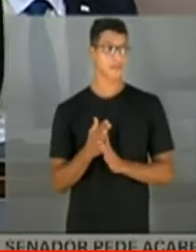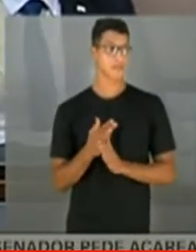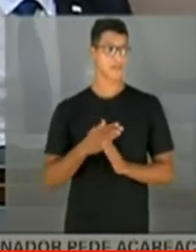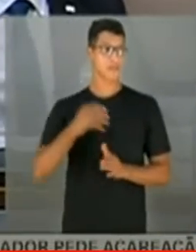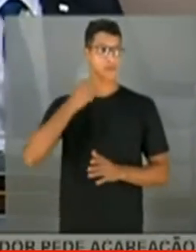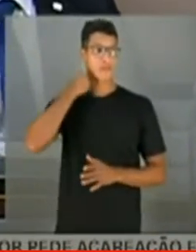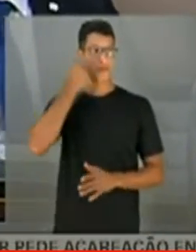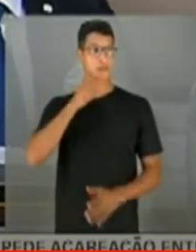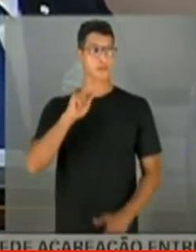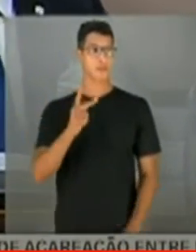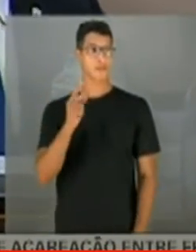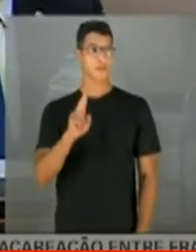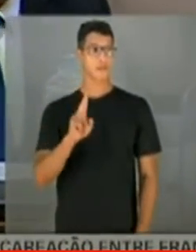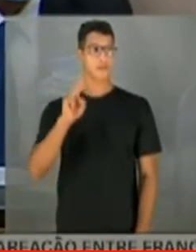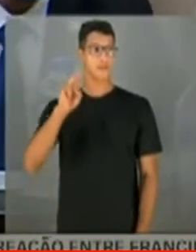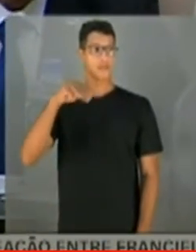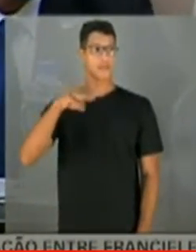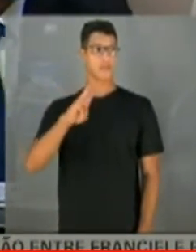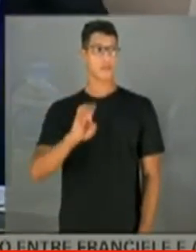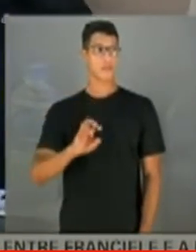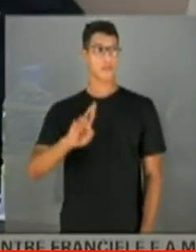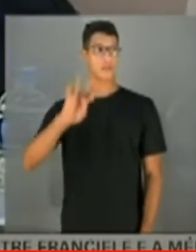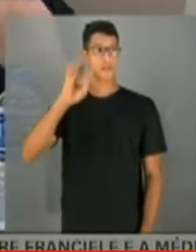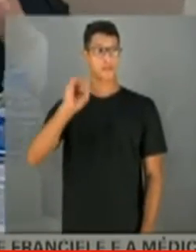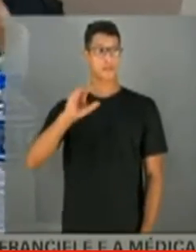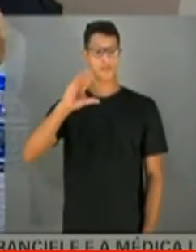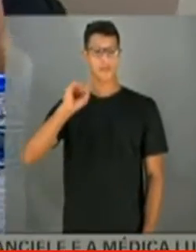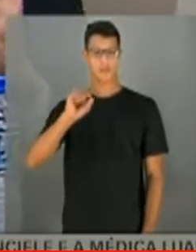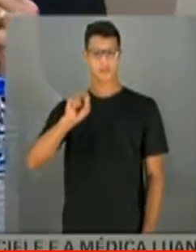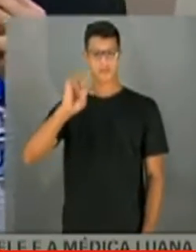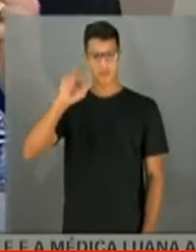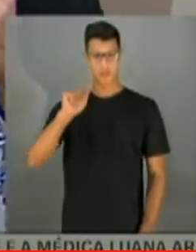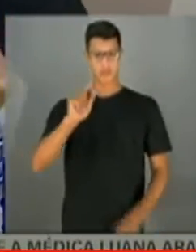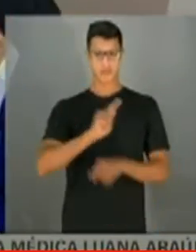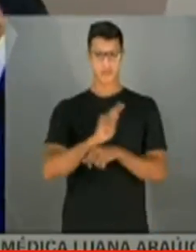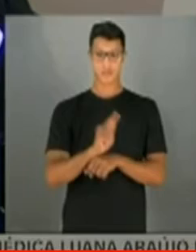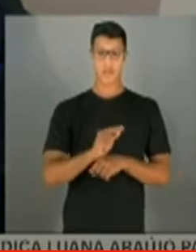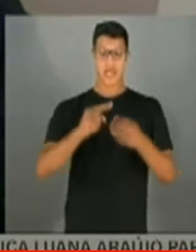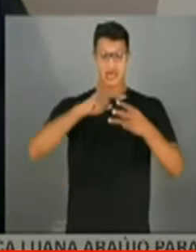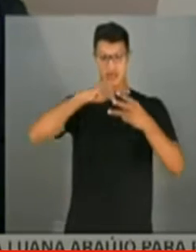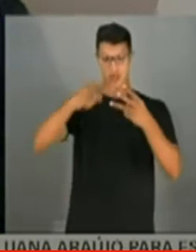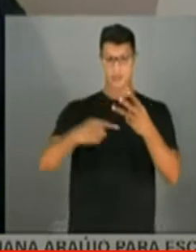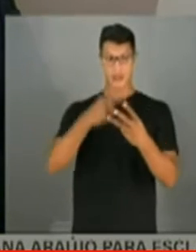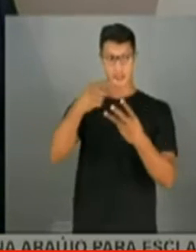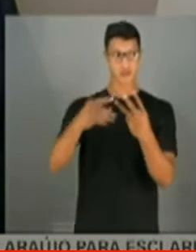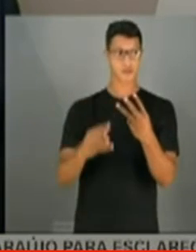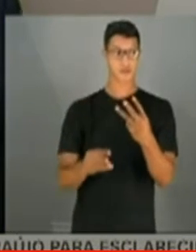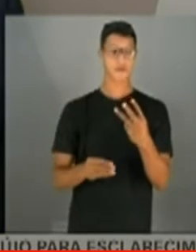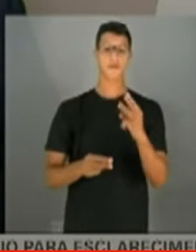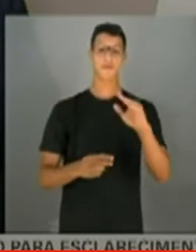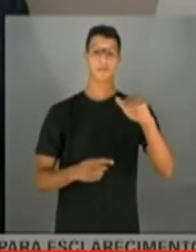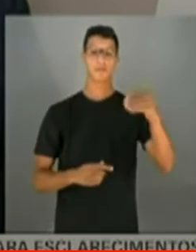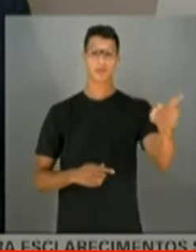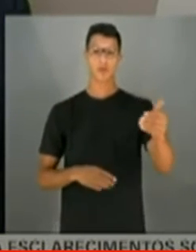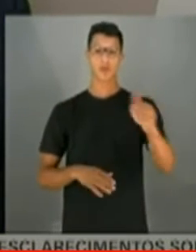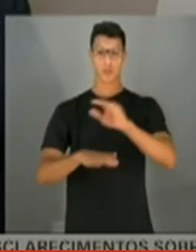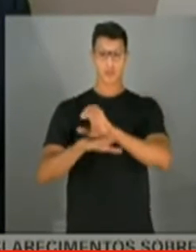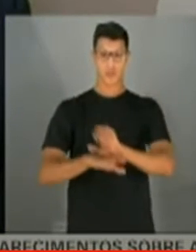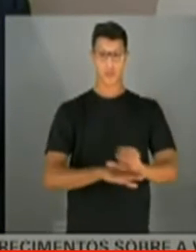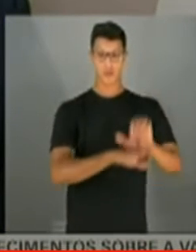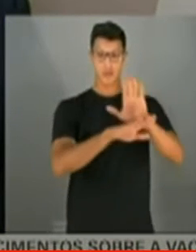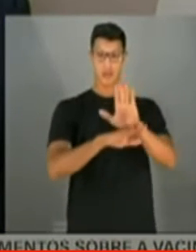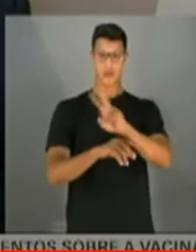Humberto Costa. E a gestão, ela é tripartite. Quando o Estado